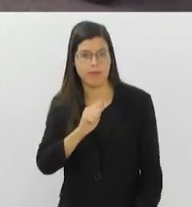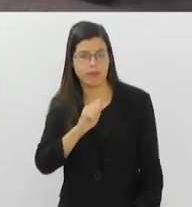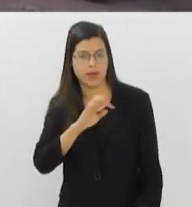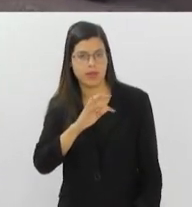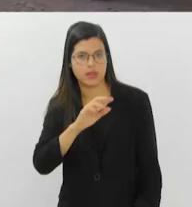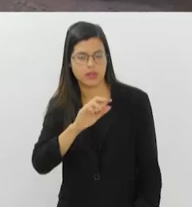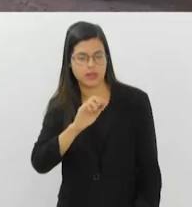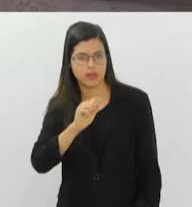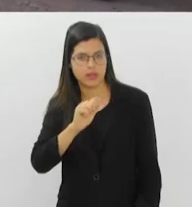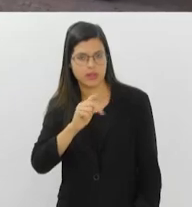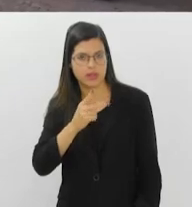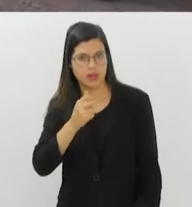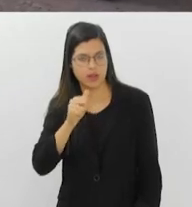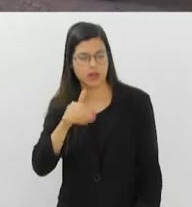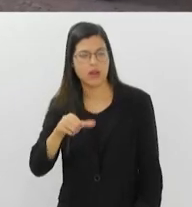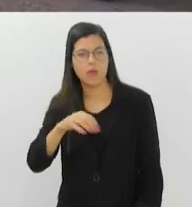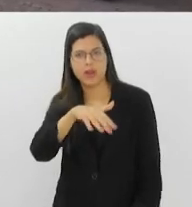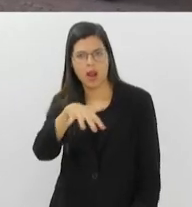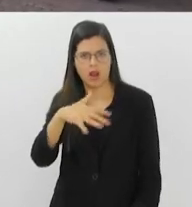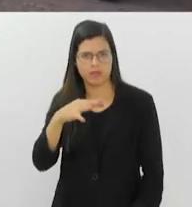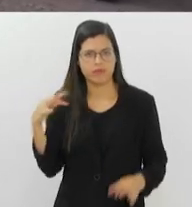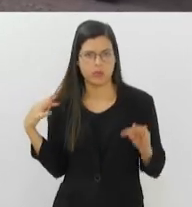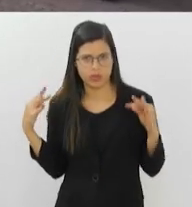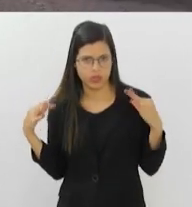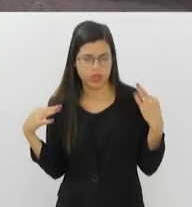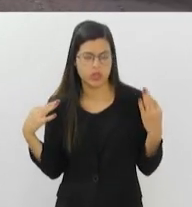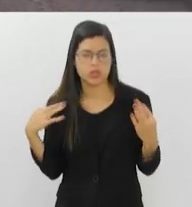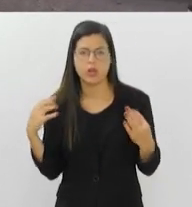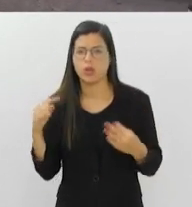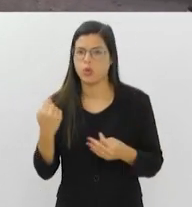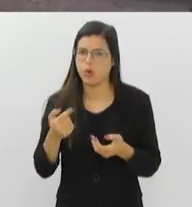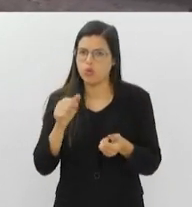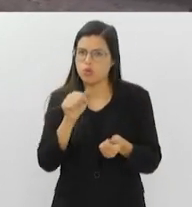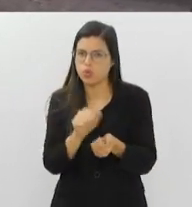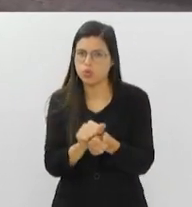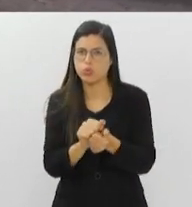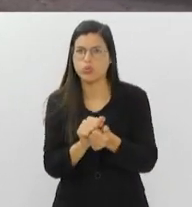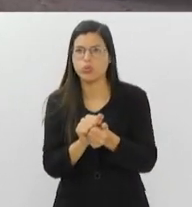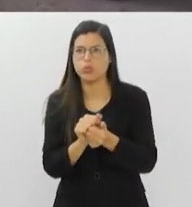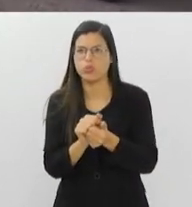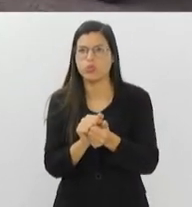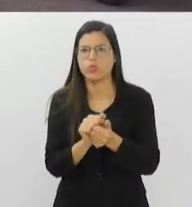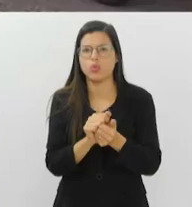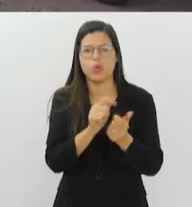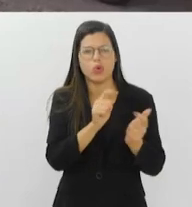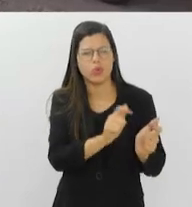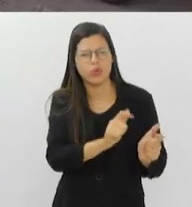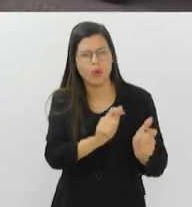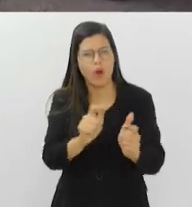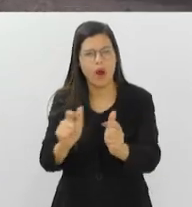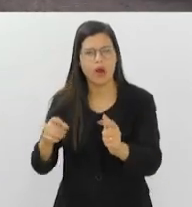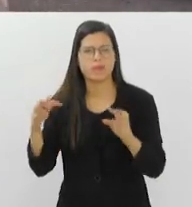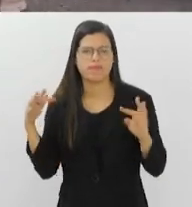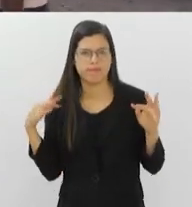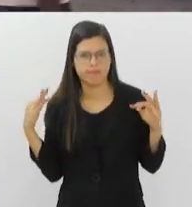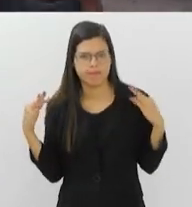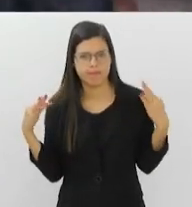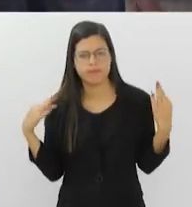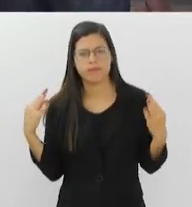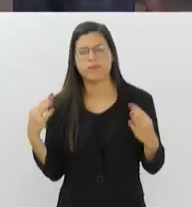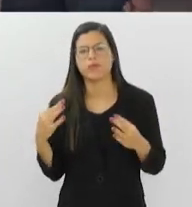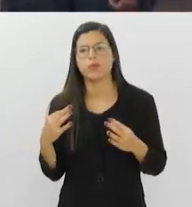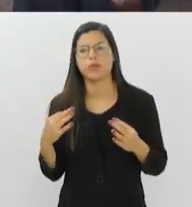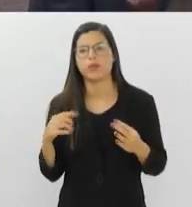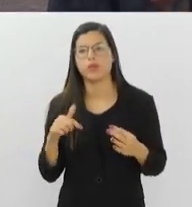em áreas turísticas. Nós atuamos sempre junto a pontos turísticos, a locais de concentração